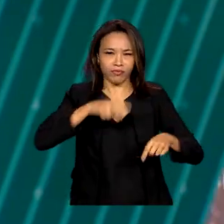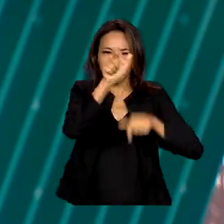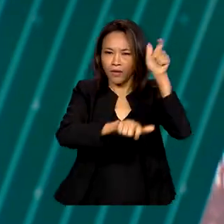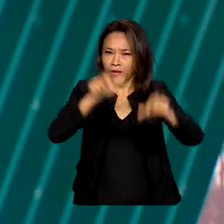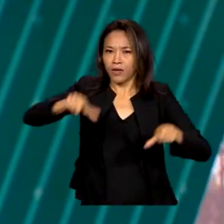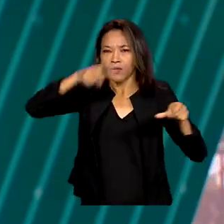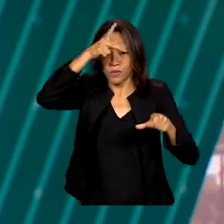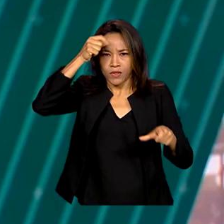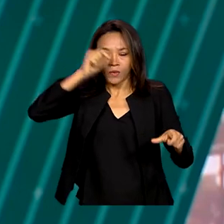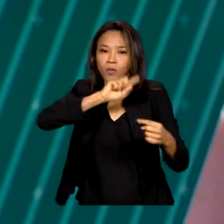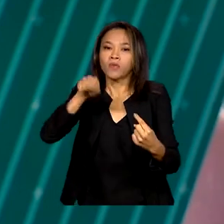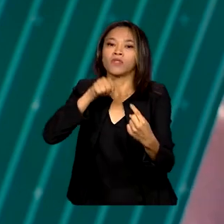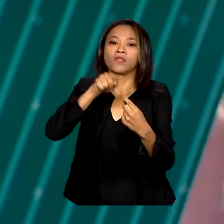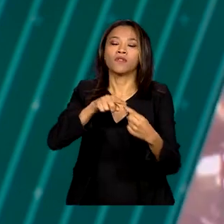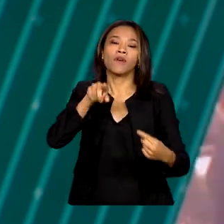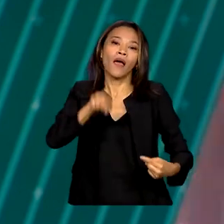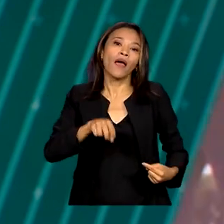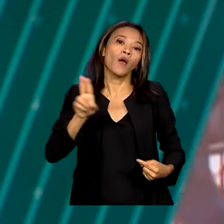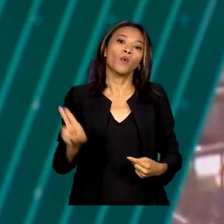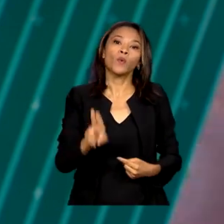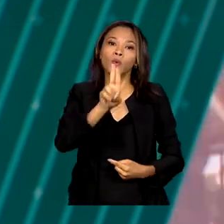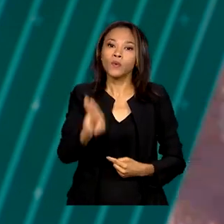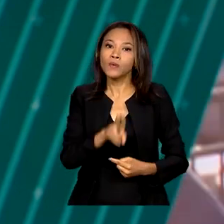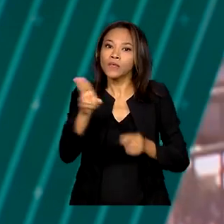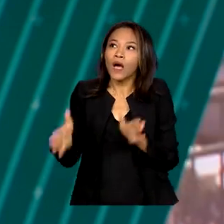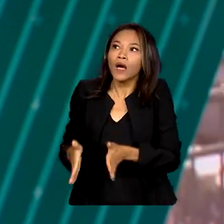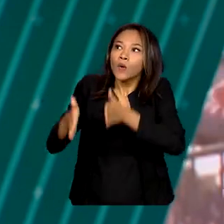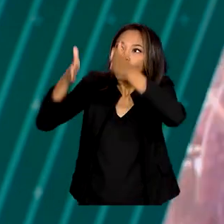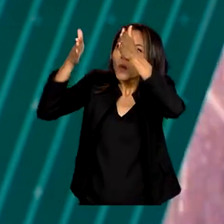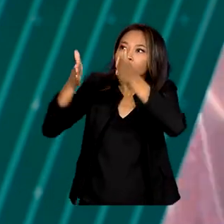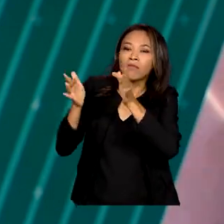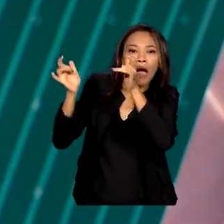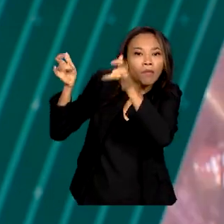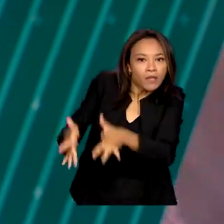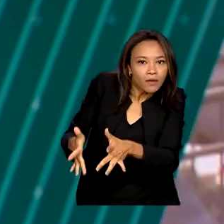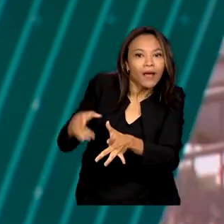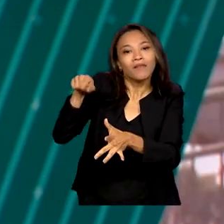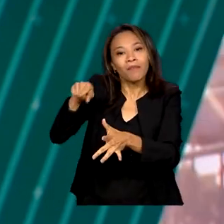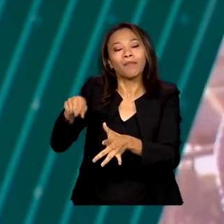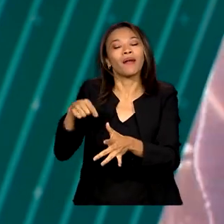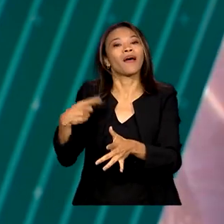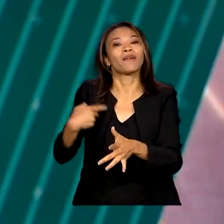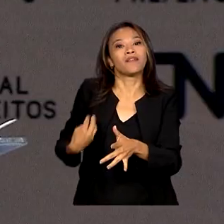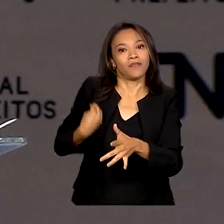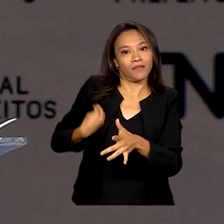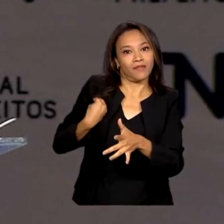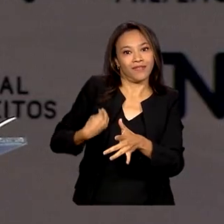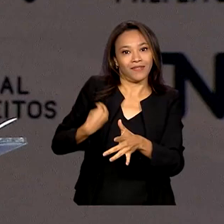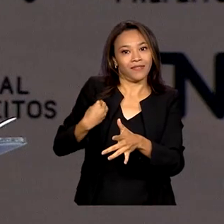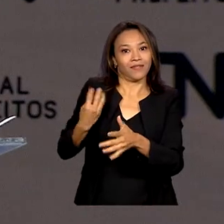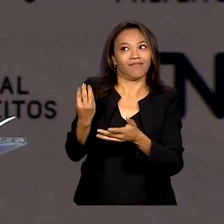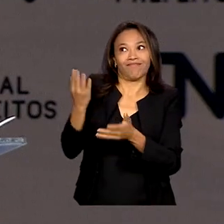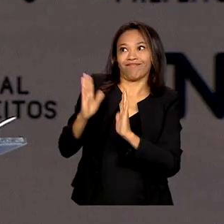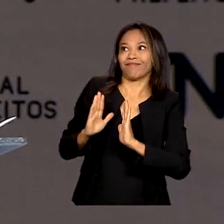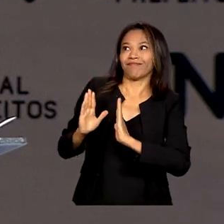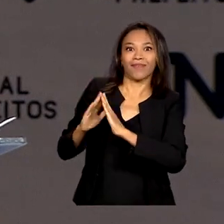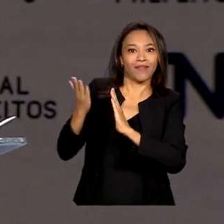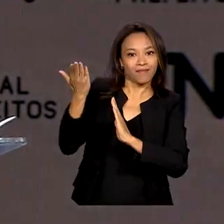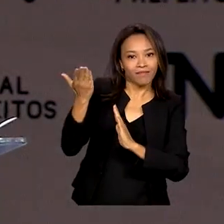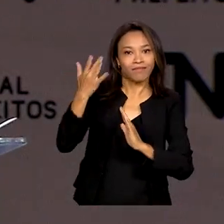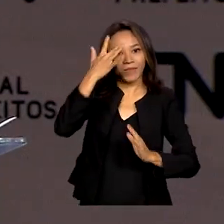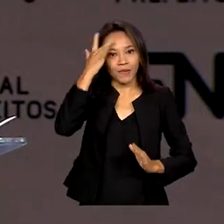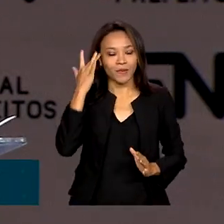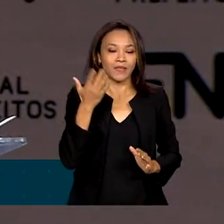prédios abandonados para servir de habitação popular no programa Minha Casa Minha Vida. O ministro das